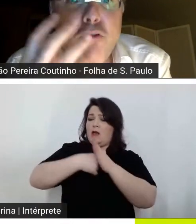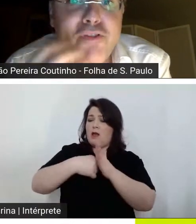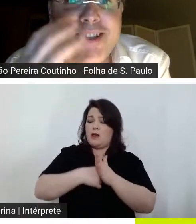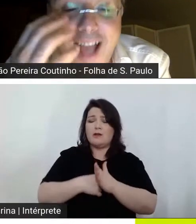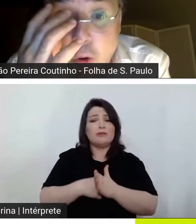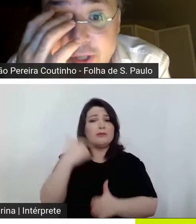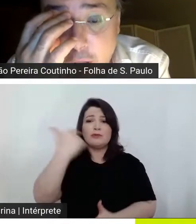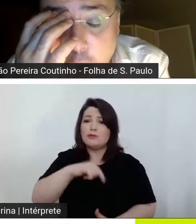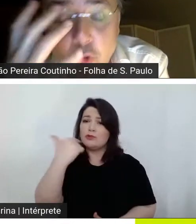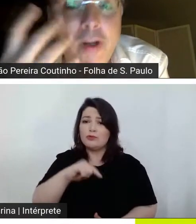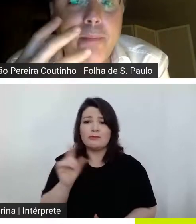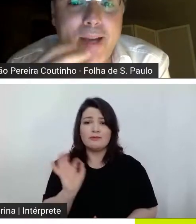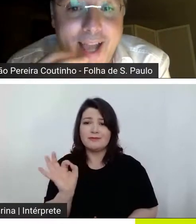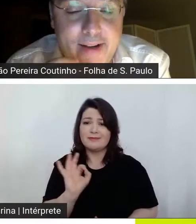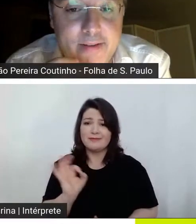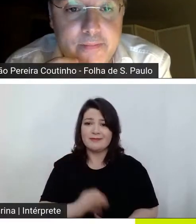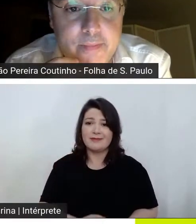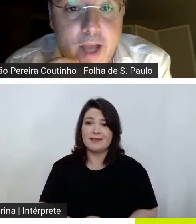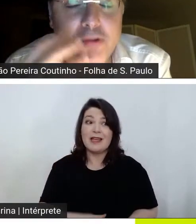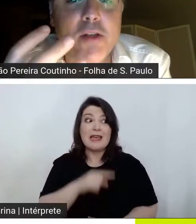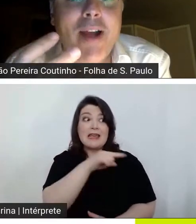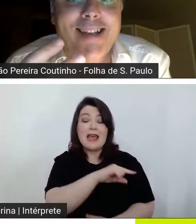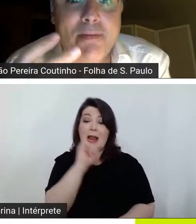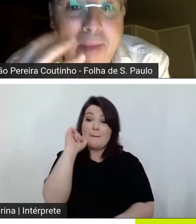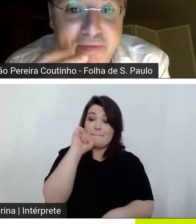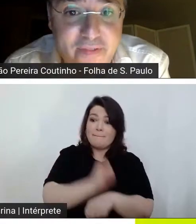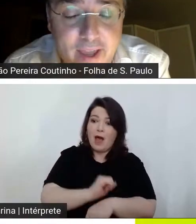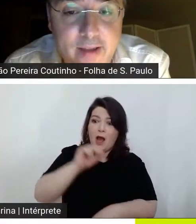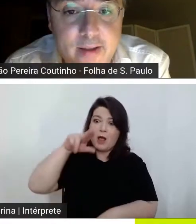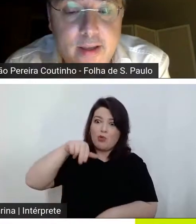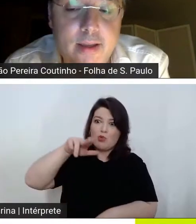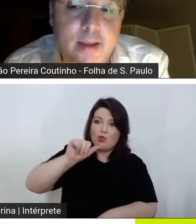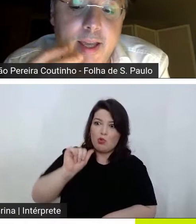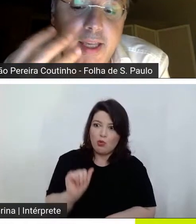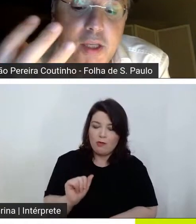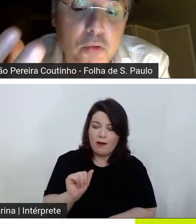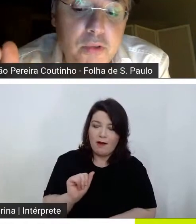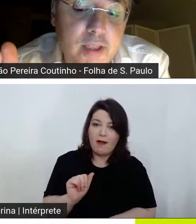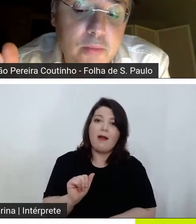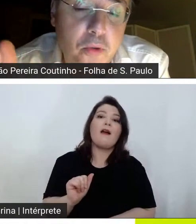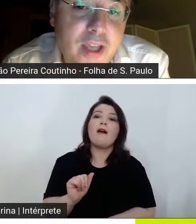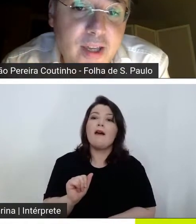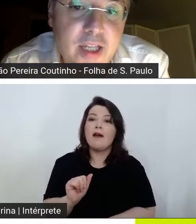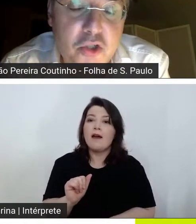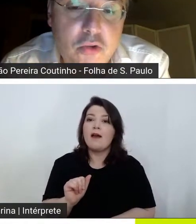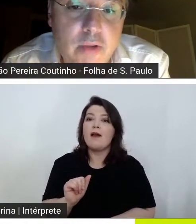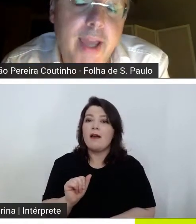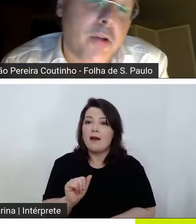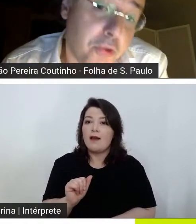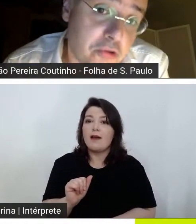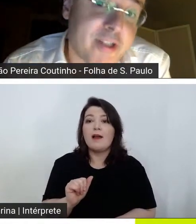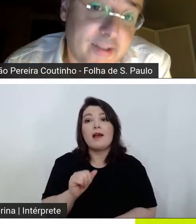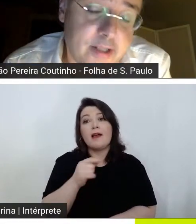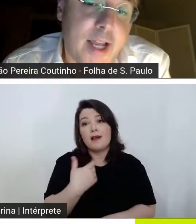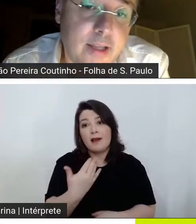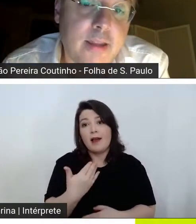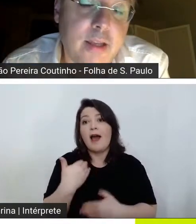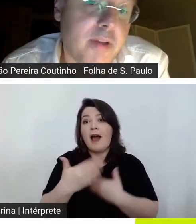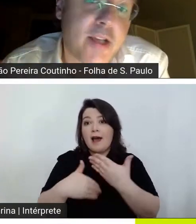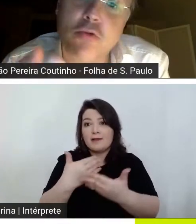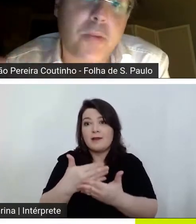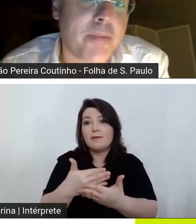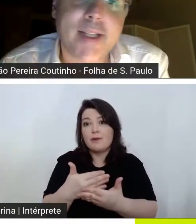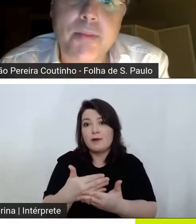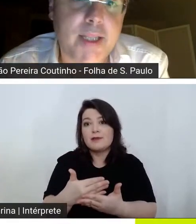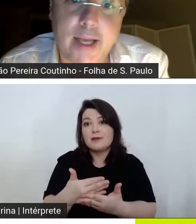ao nunca parar ao ser um caso de má-fé aquilo que ele põe em risco é aquilo que o Sartre já tinha